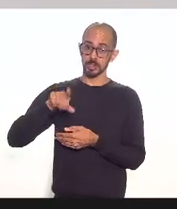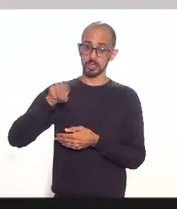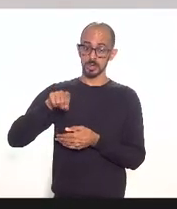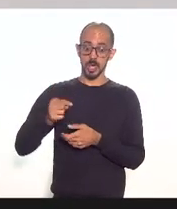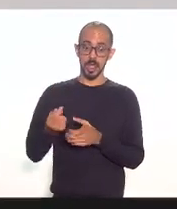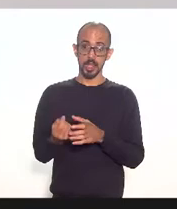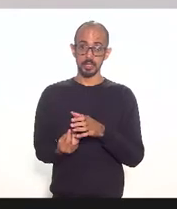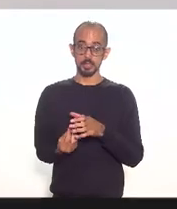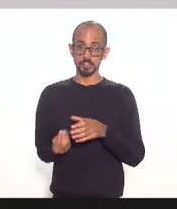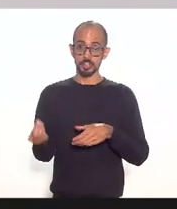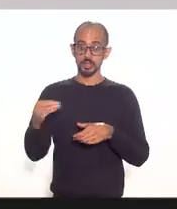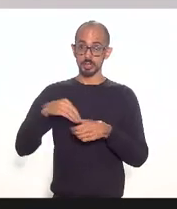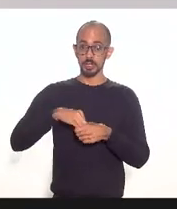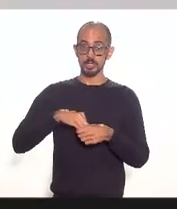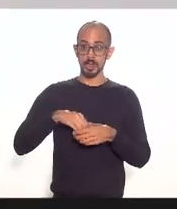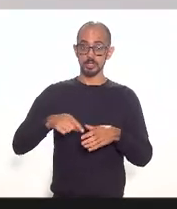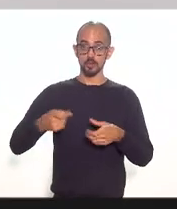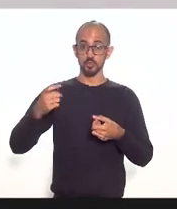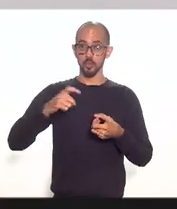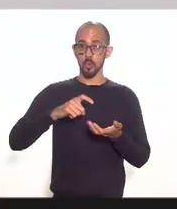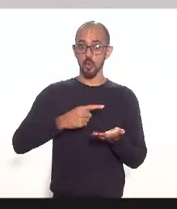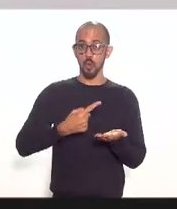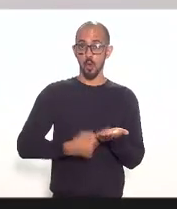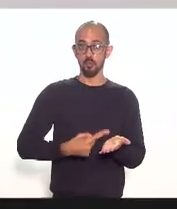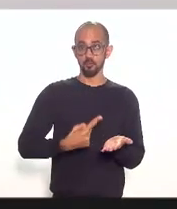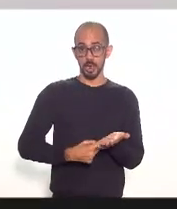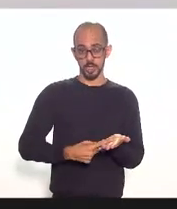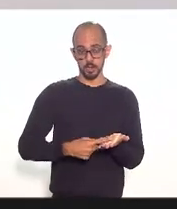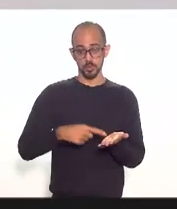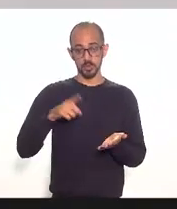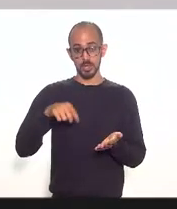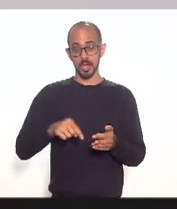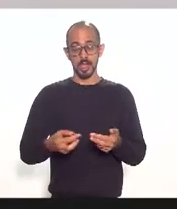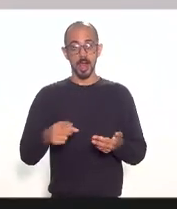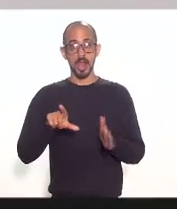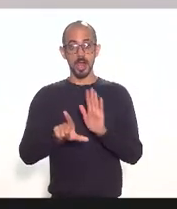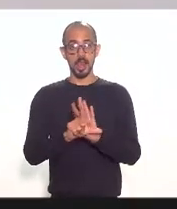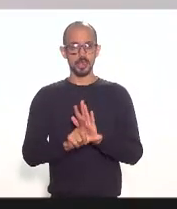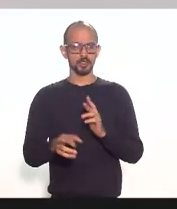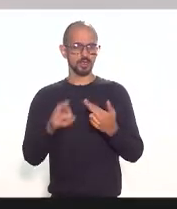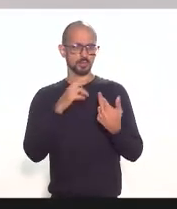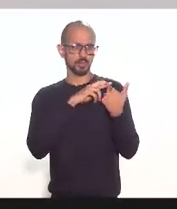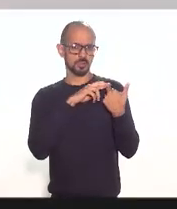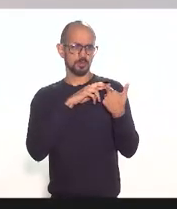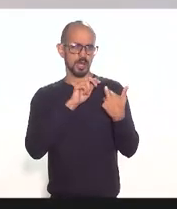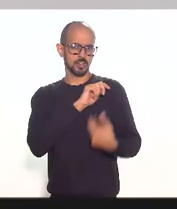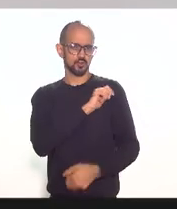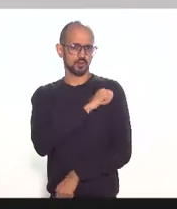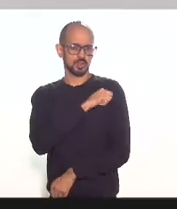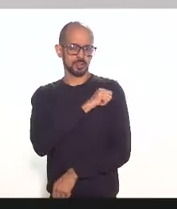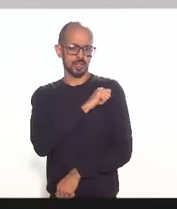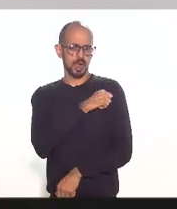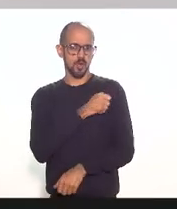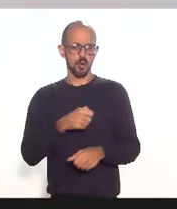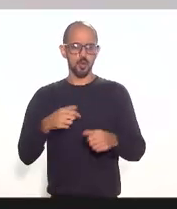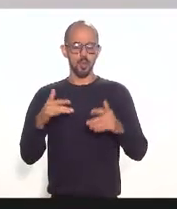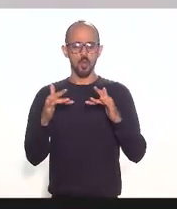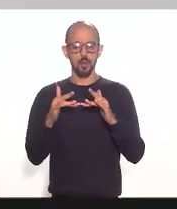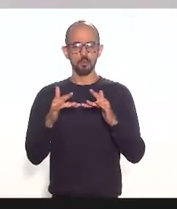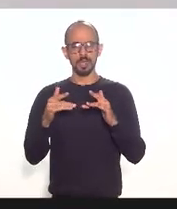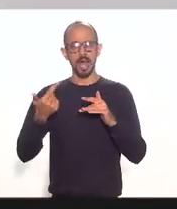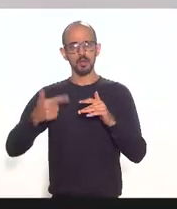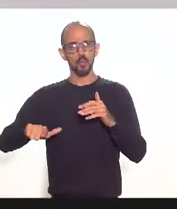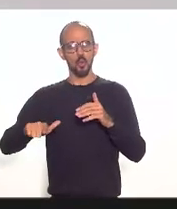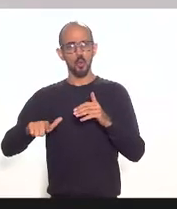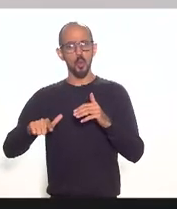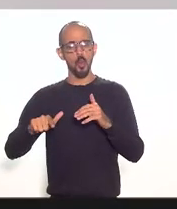convênio então o artigo 14 da lei de responsabilidade fiscal combinado com 113 do ADCT tem que ser observados trago